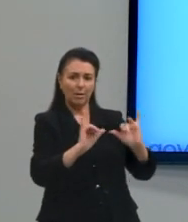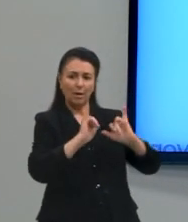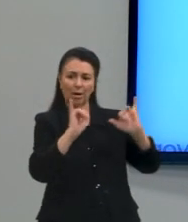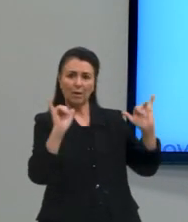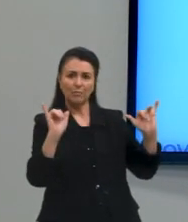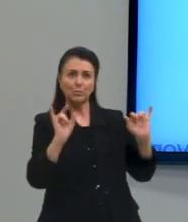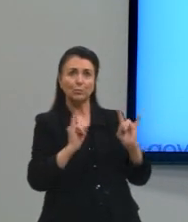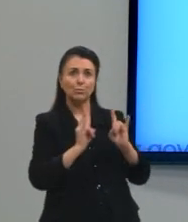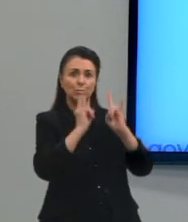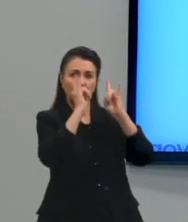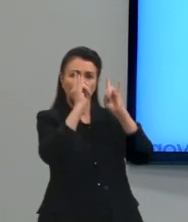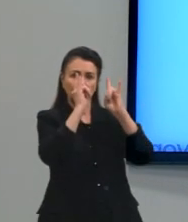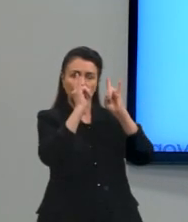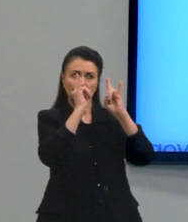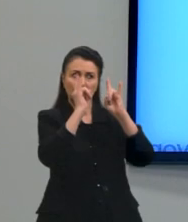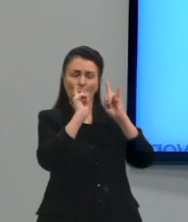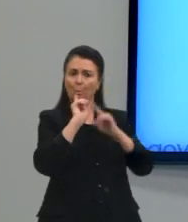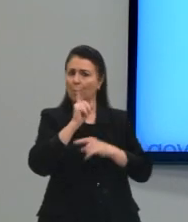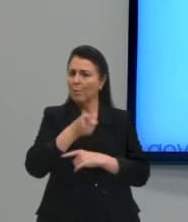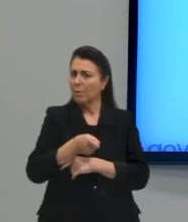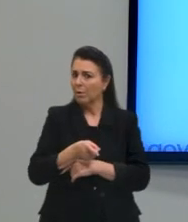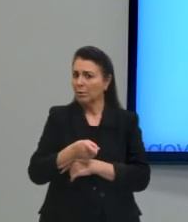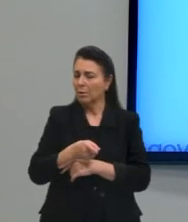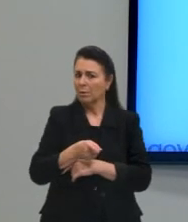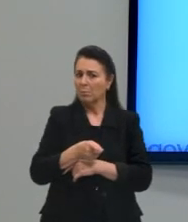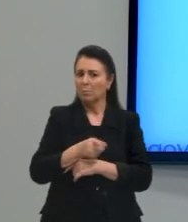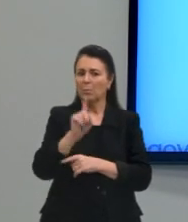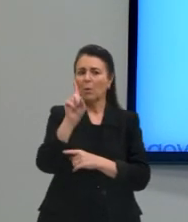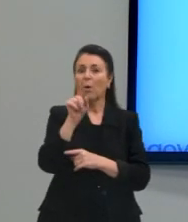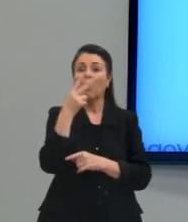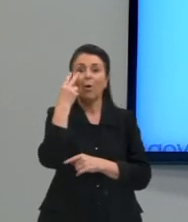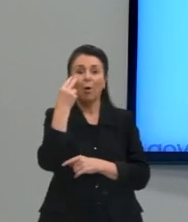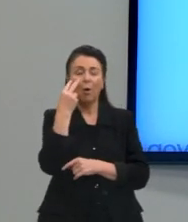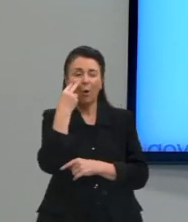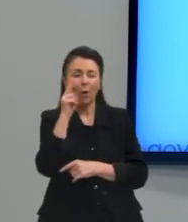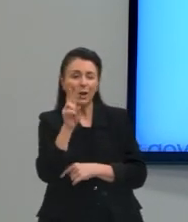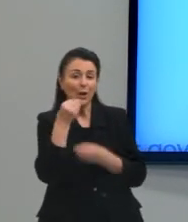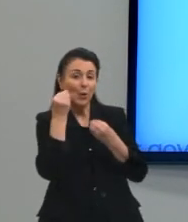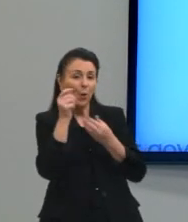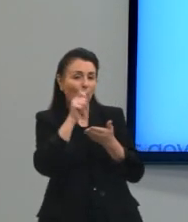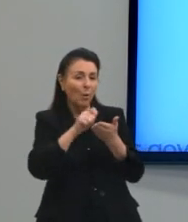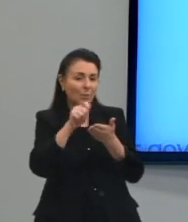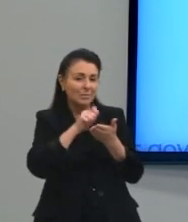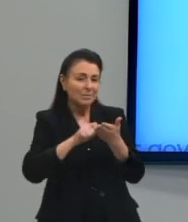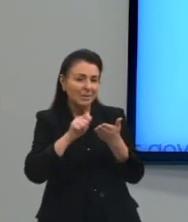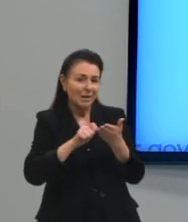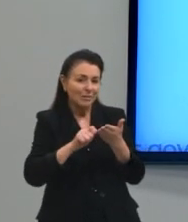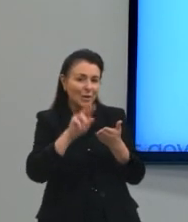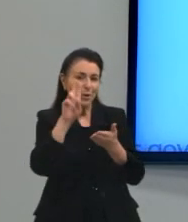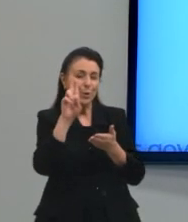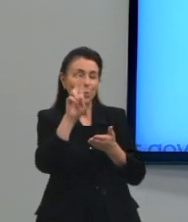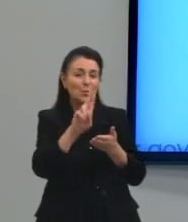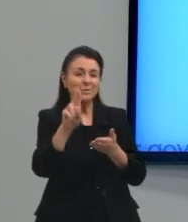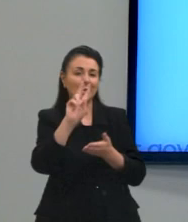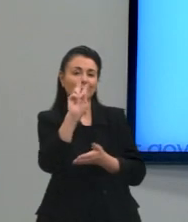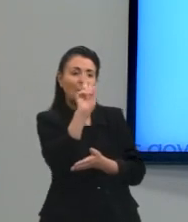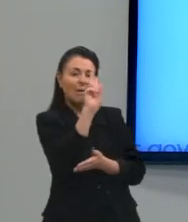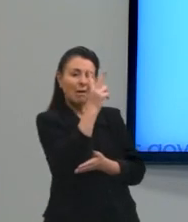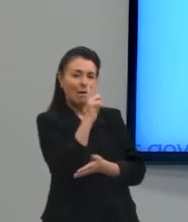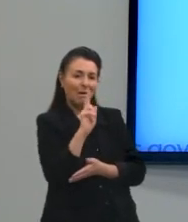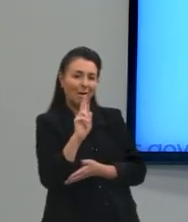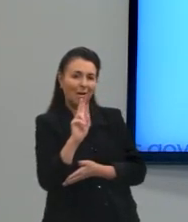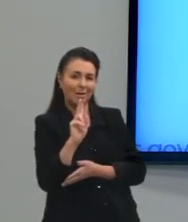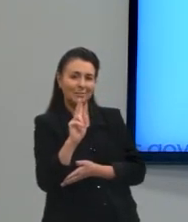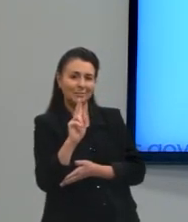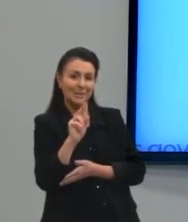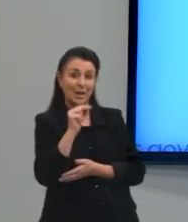Esta ordem. O proibido com H, colocar com dois L's, anúncio com